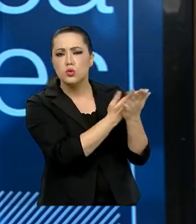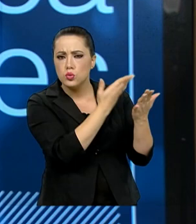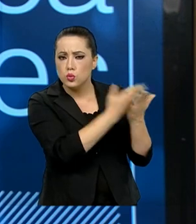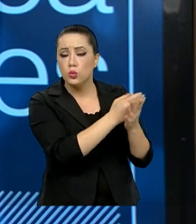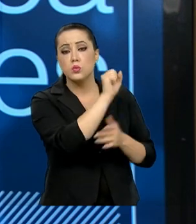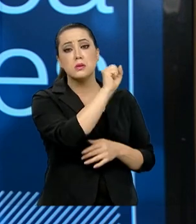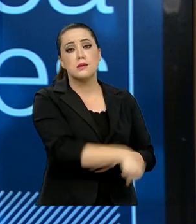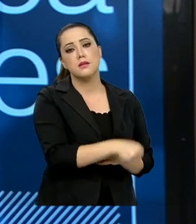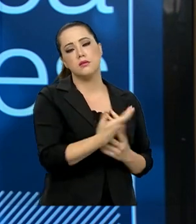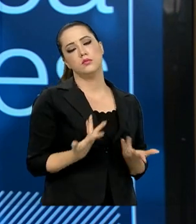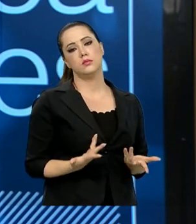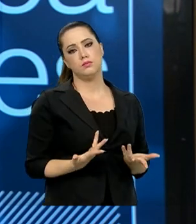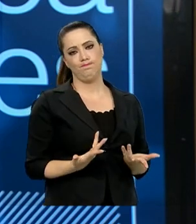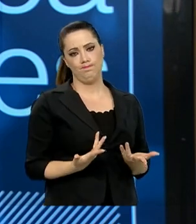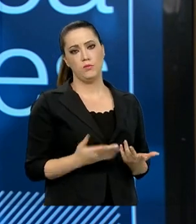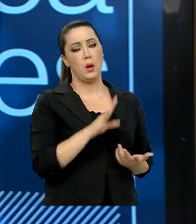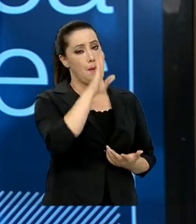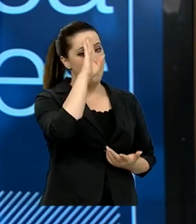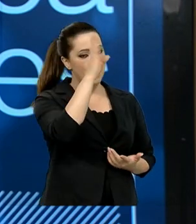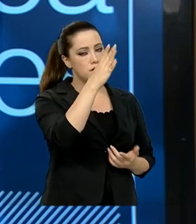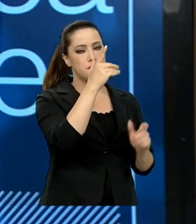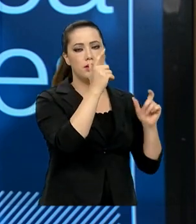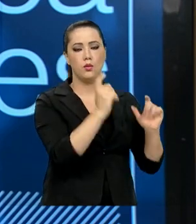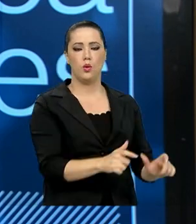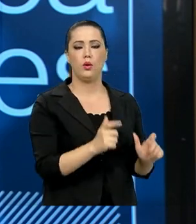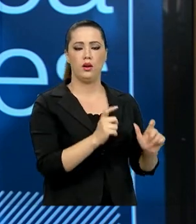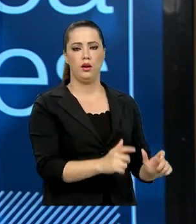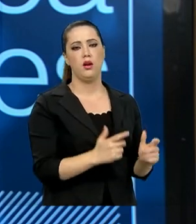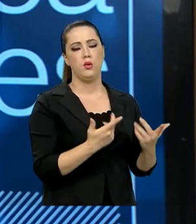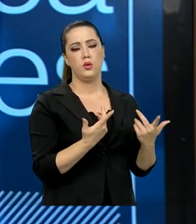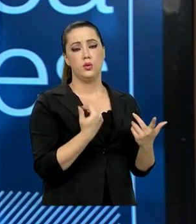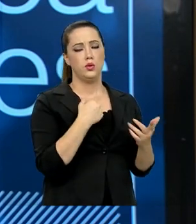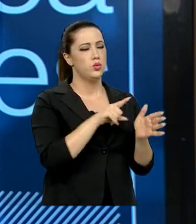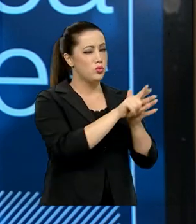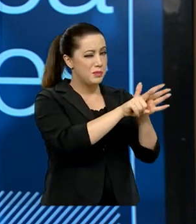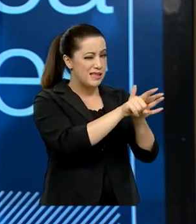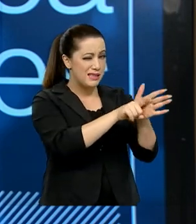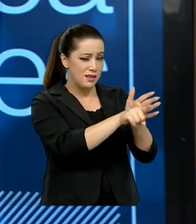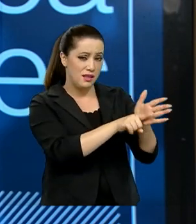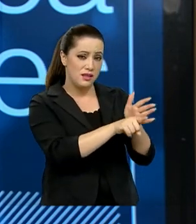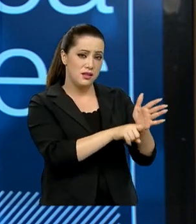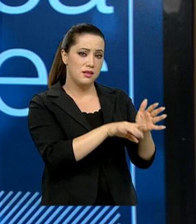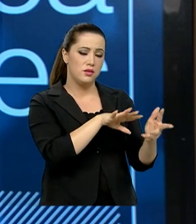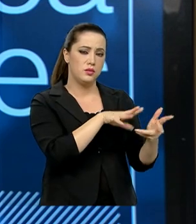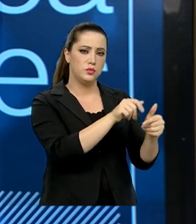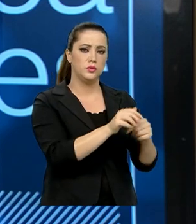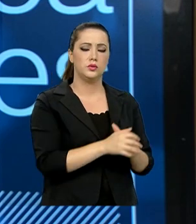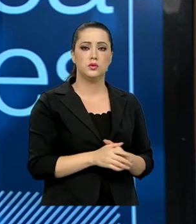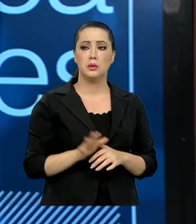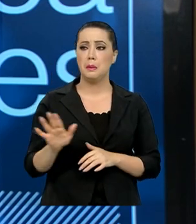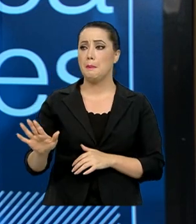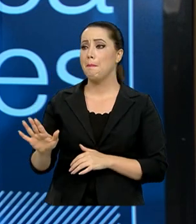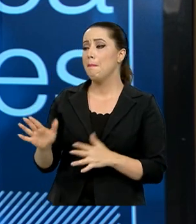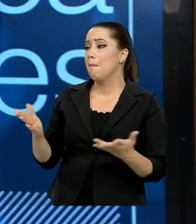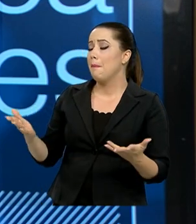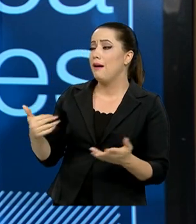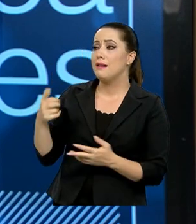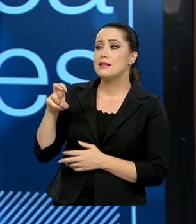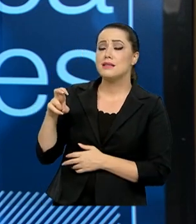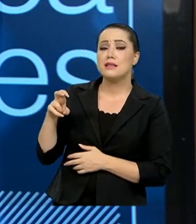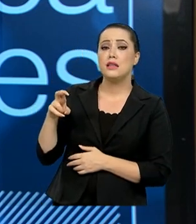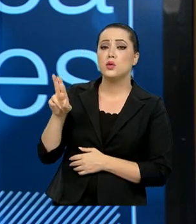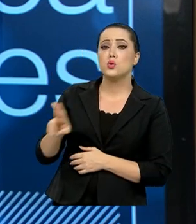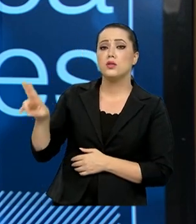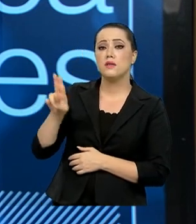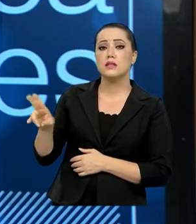não digo único, mas o principal ambiente de pesquisa... 15 universidades concentram 60% da